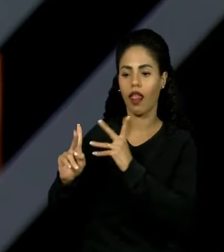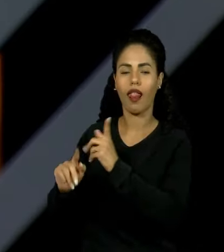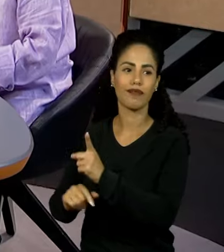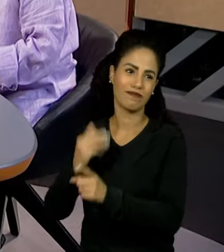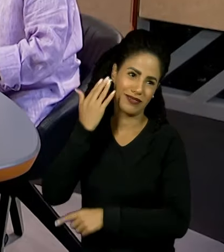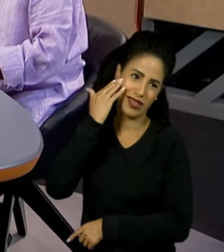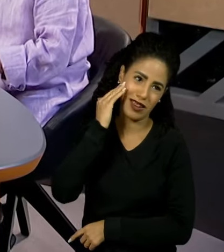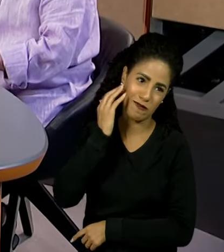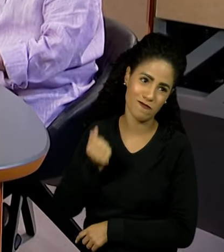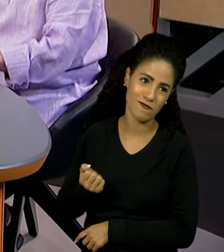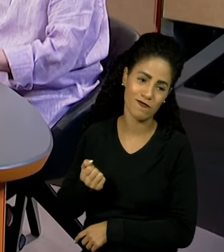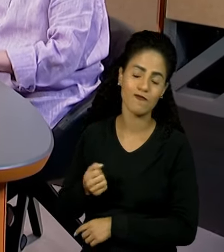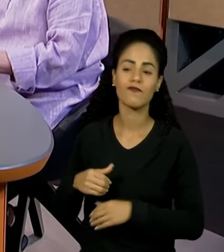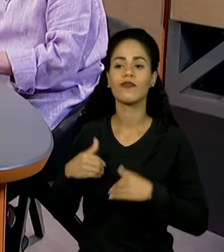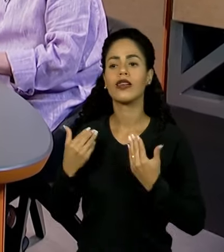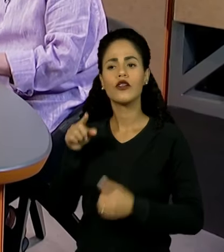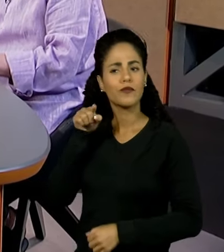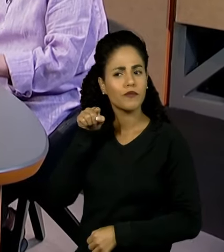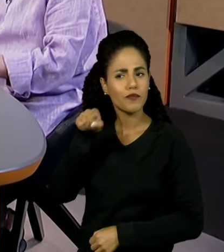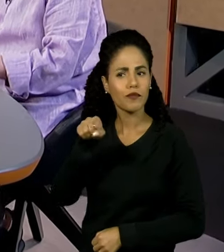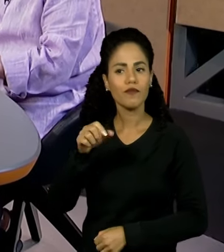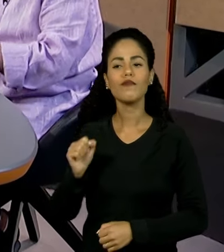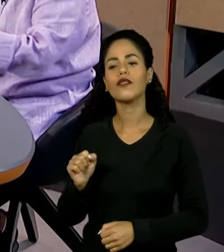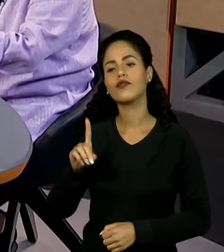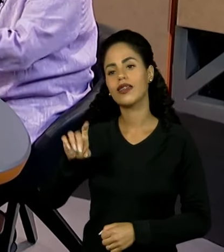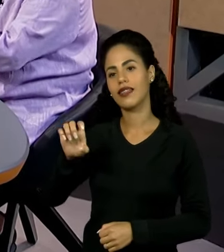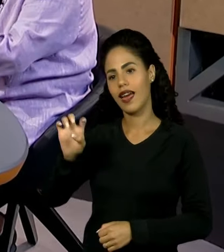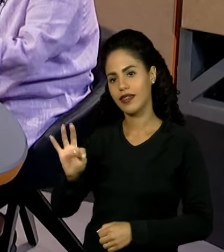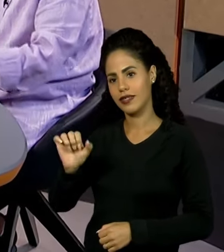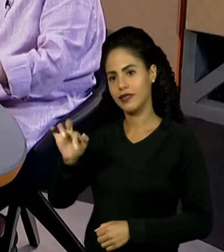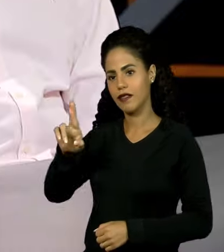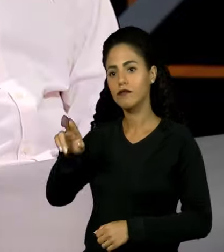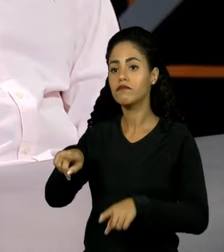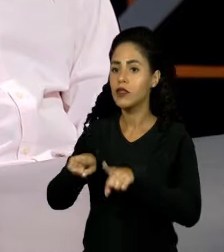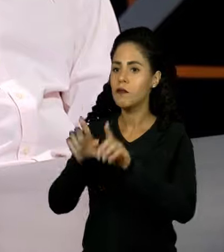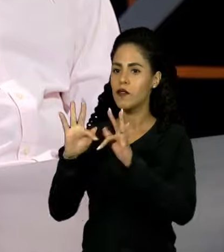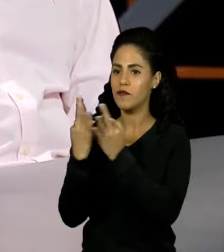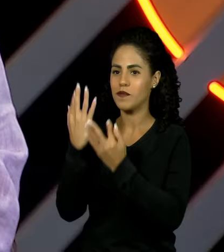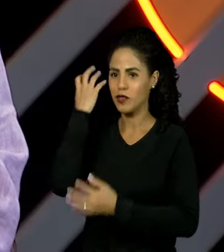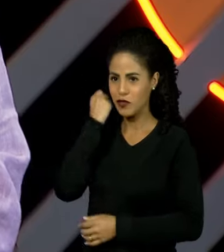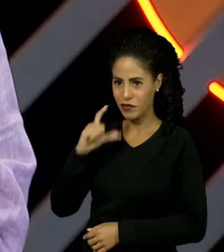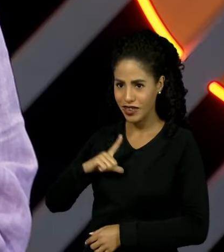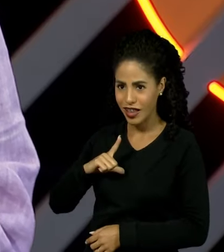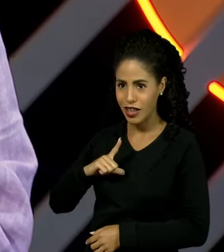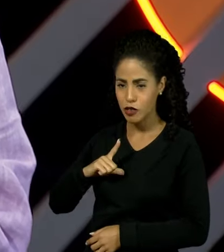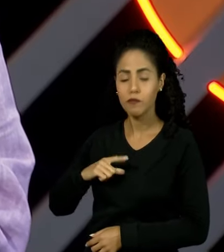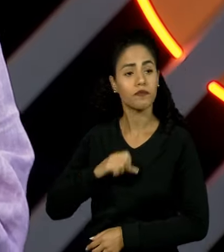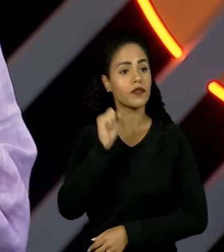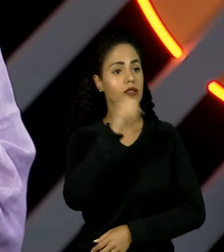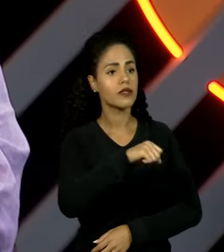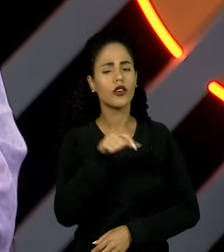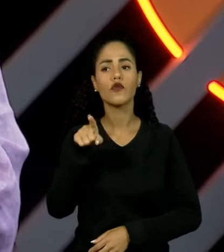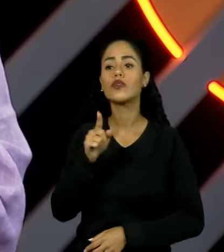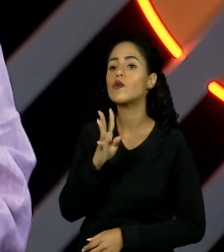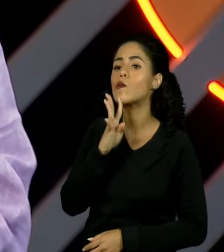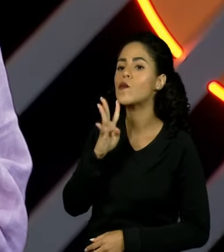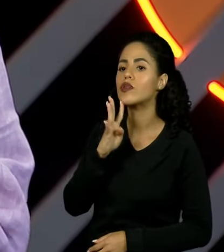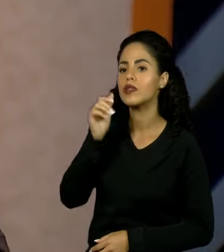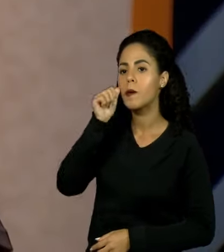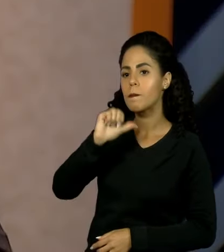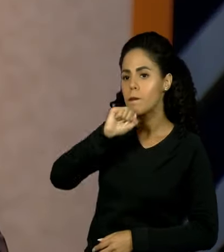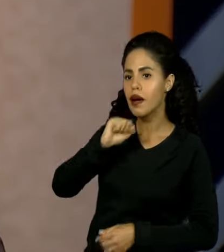nas casas de acolhimento. Dexter, você foi criado por uma família adotiva. Sim. E você conheceu os seus pais